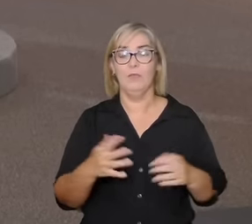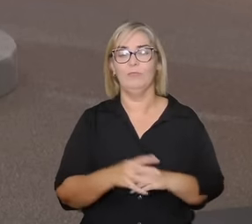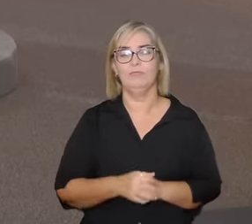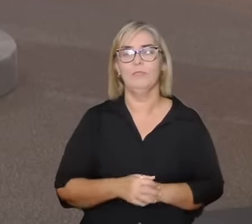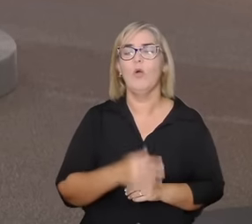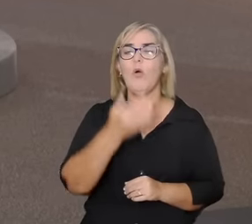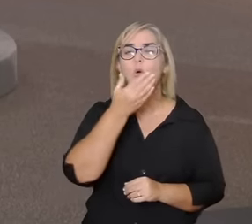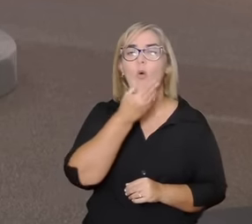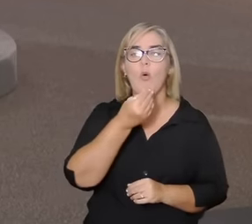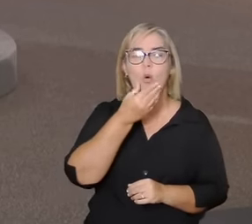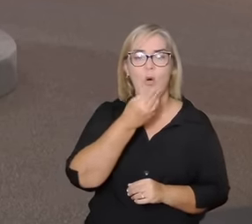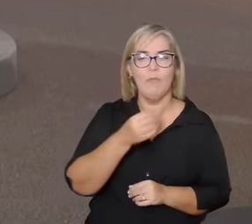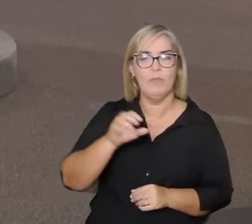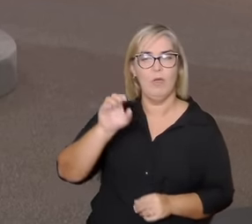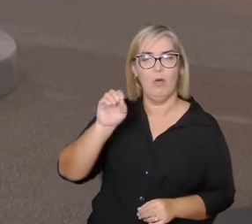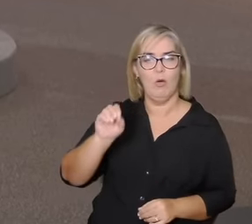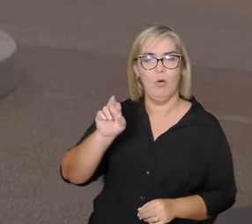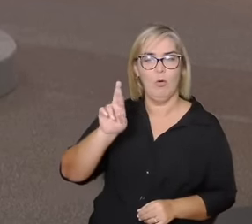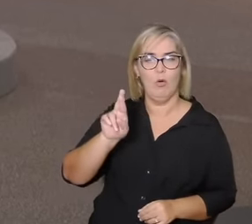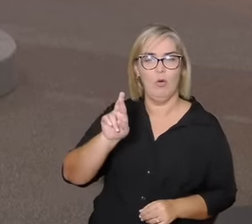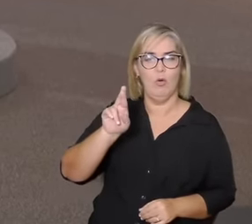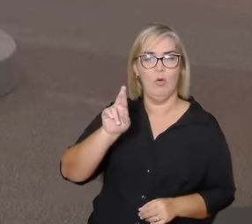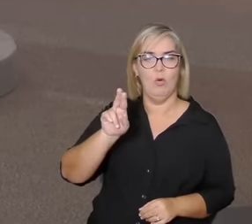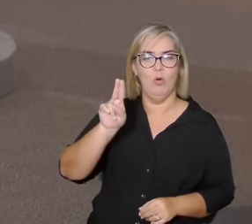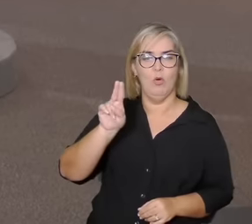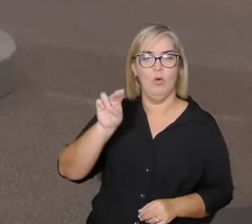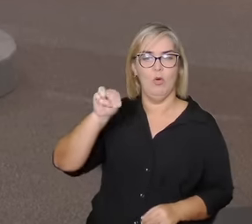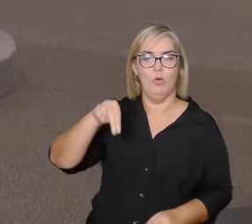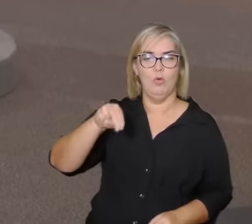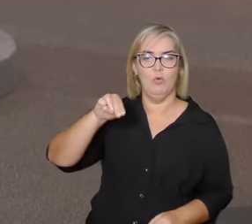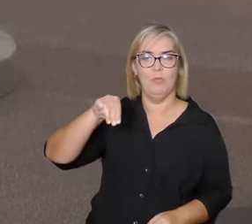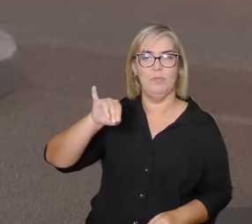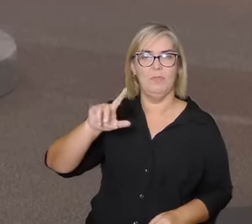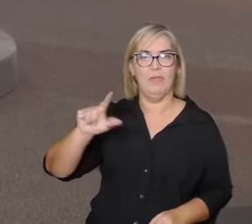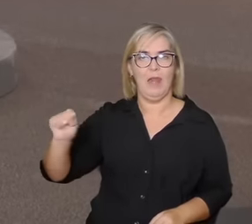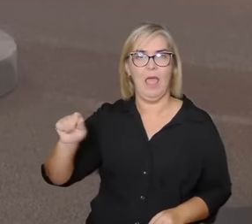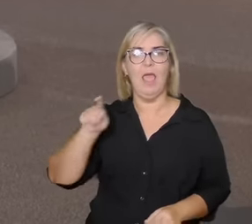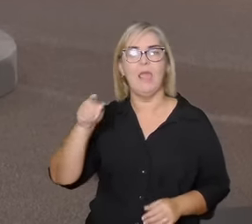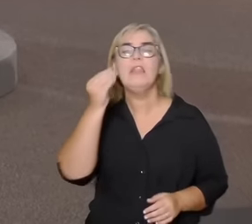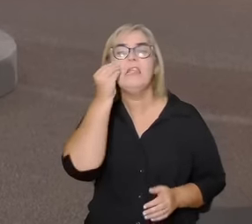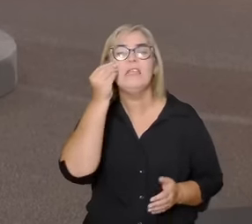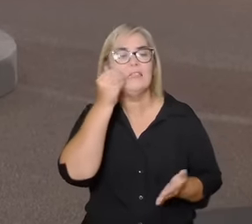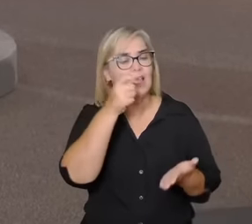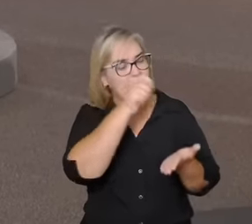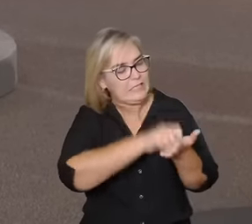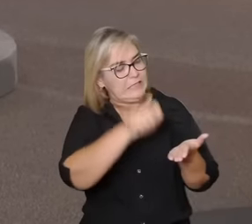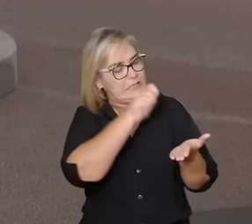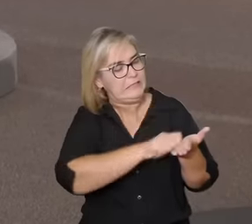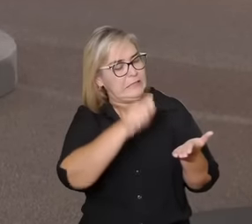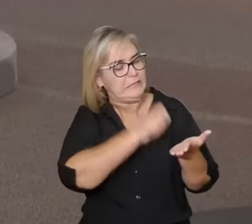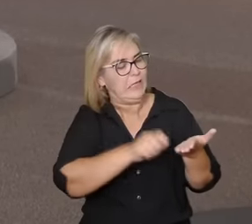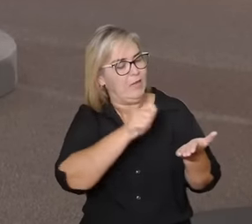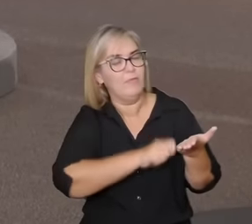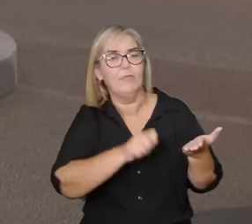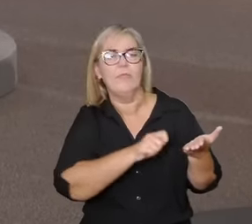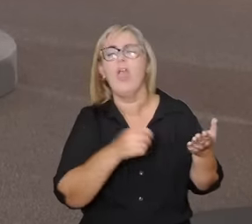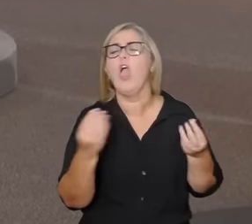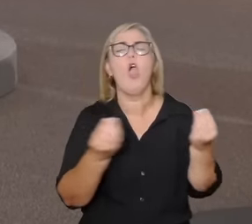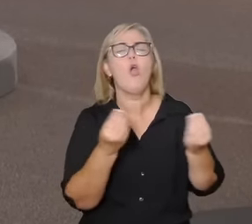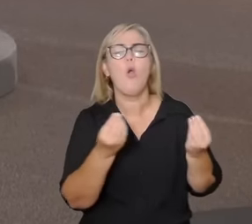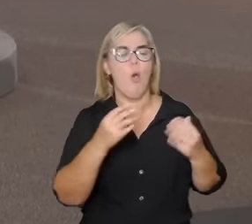histórias versos para falar um pouco de como os elementos se organizam como a gente se organiza